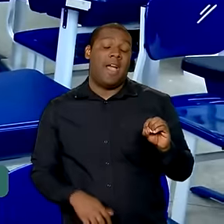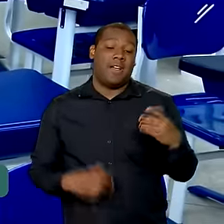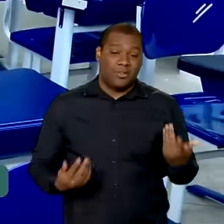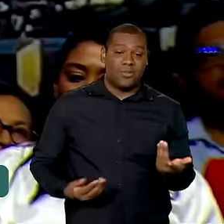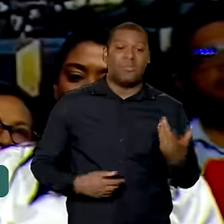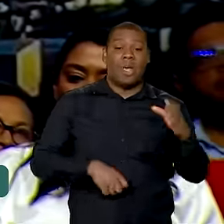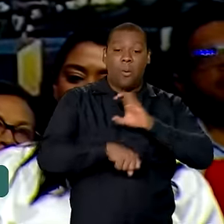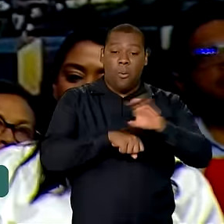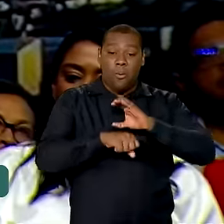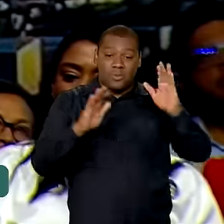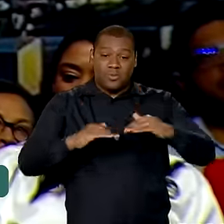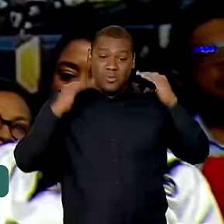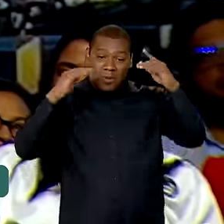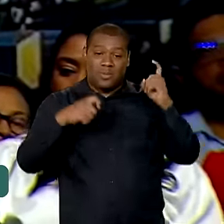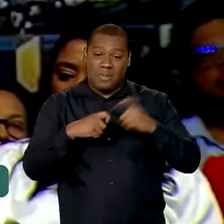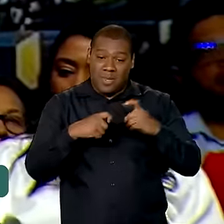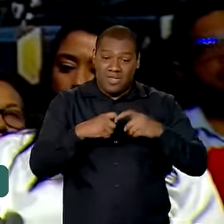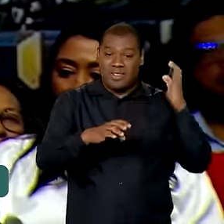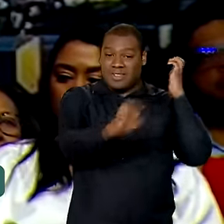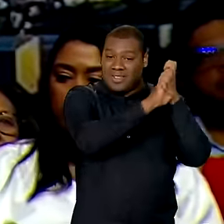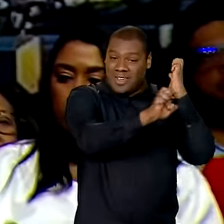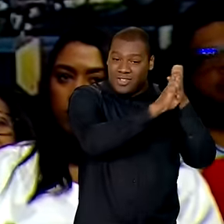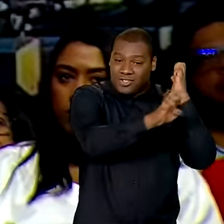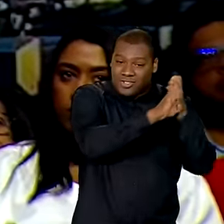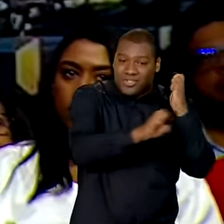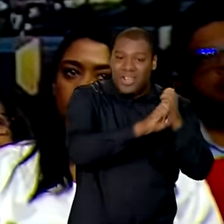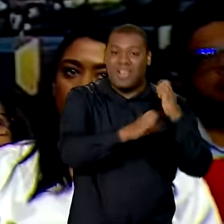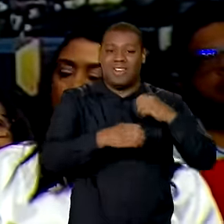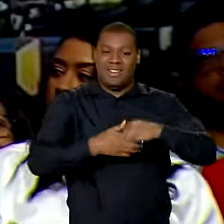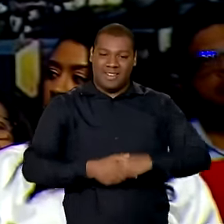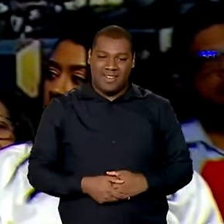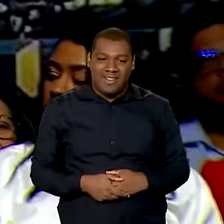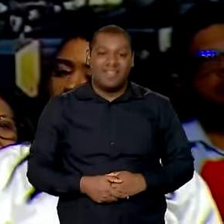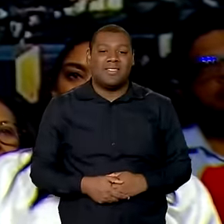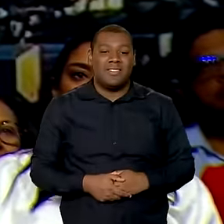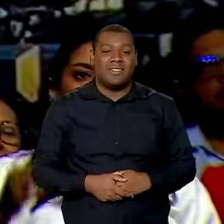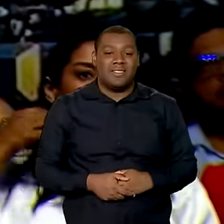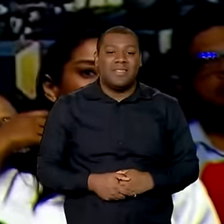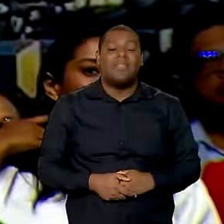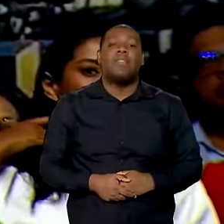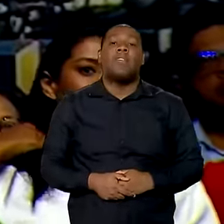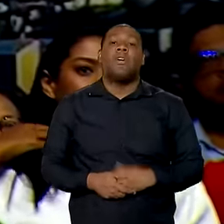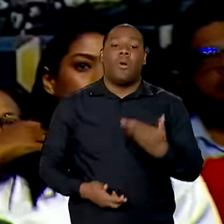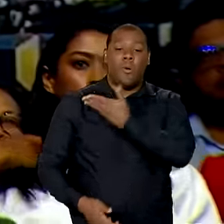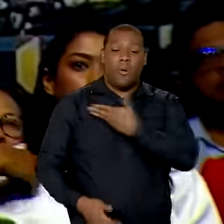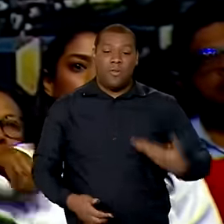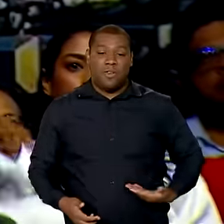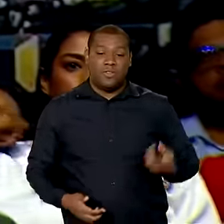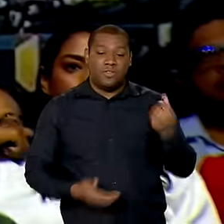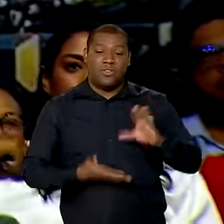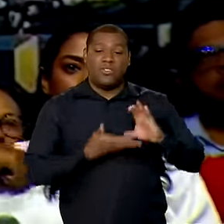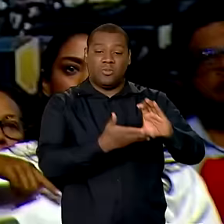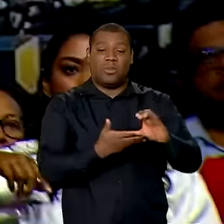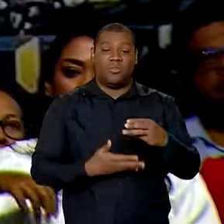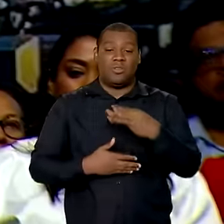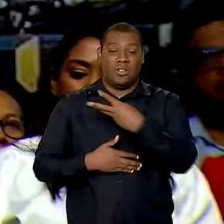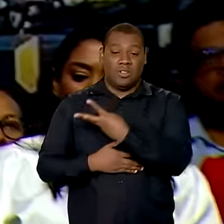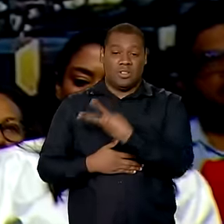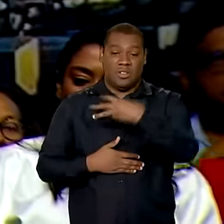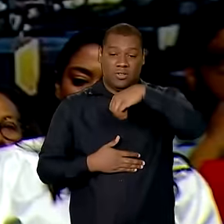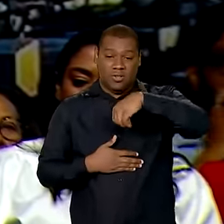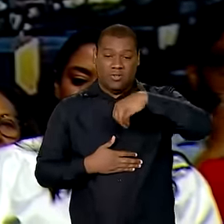-graduação. Uma obra de mais de 30 milhões de reais, com 30 salas de aula, 16